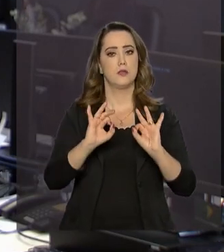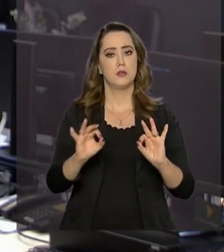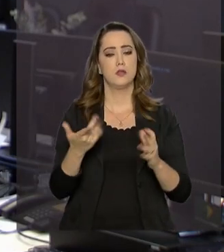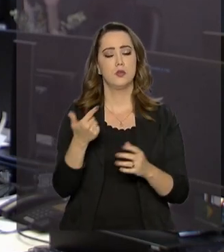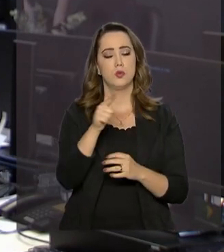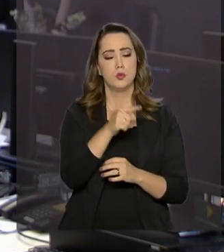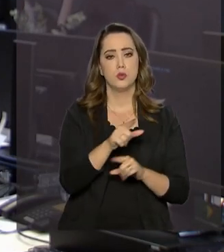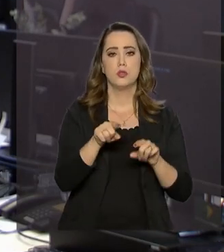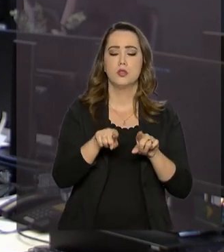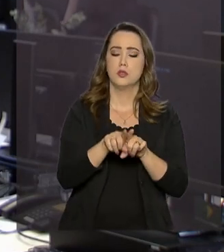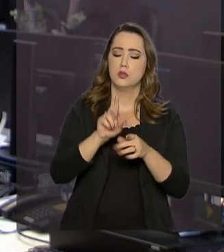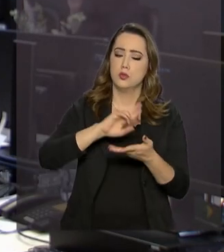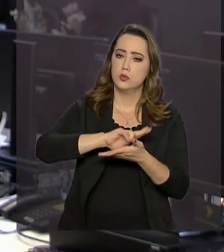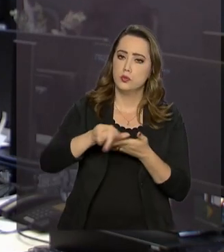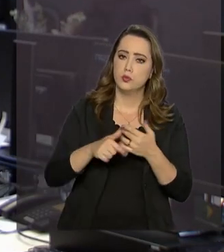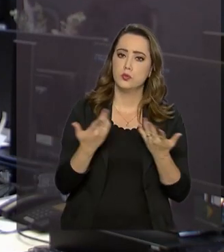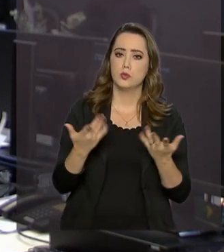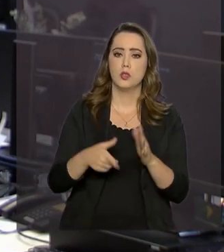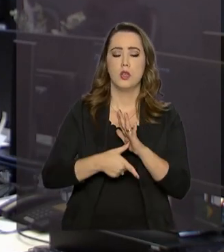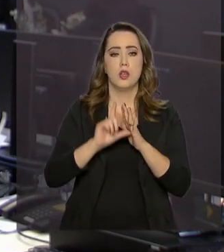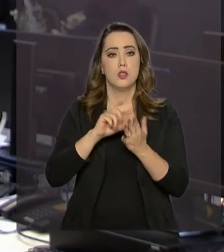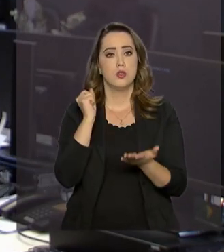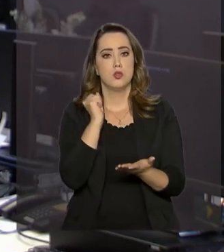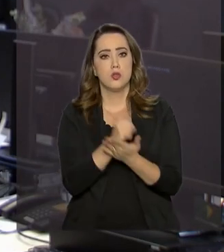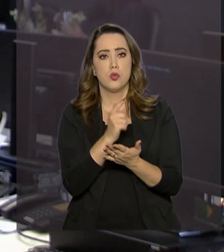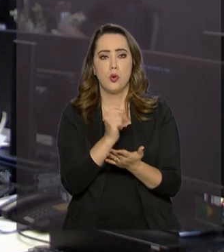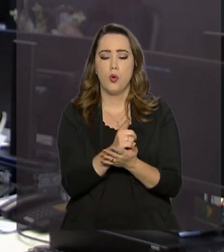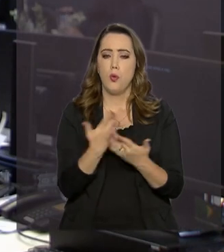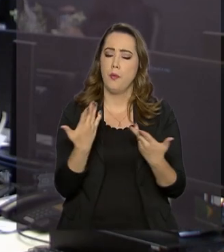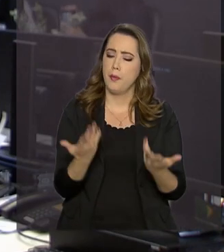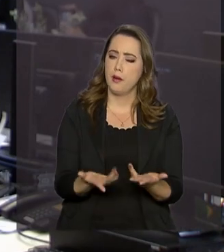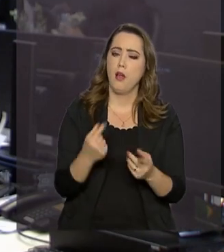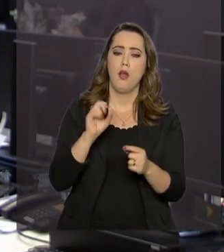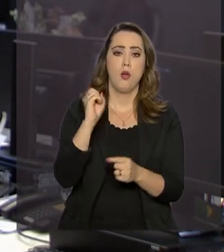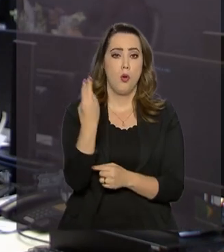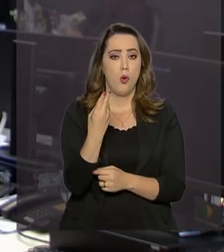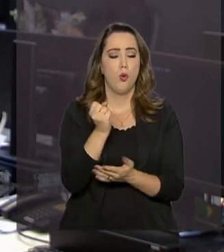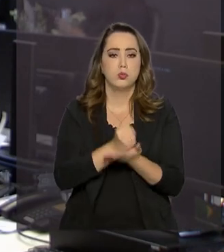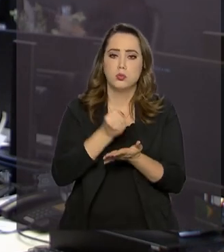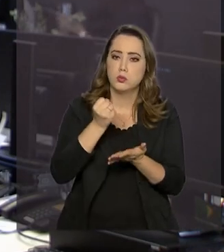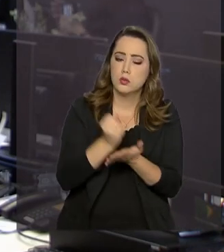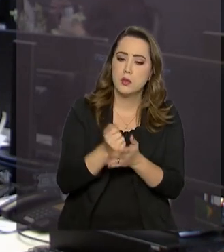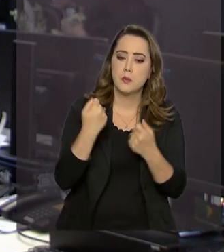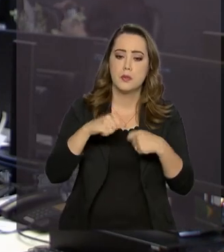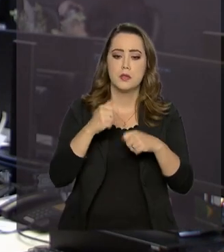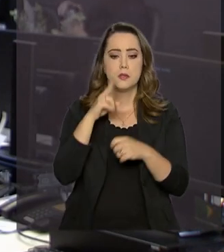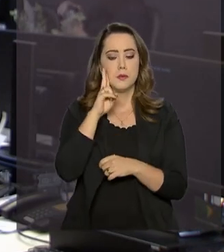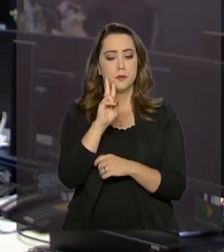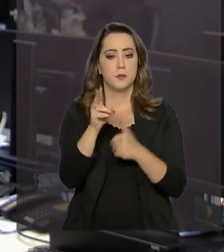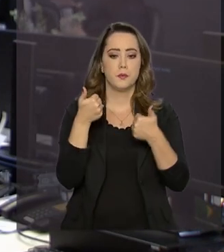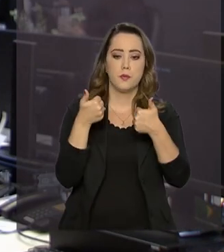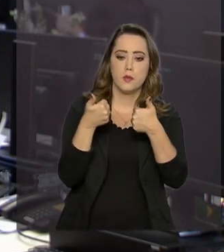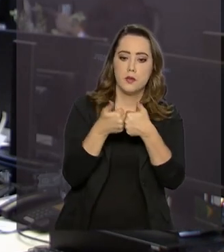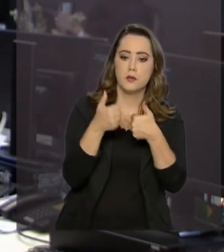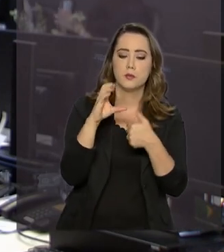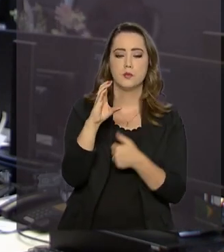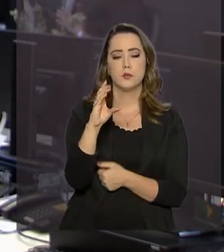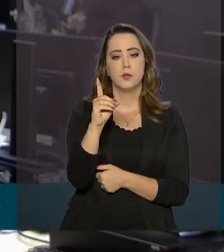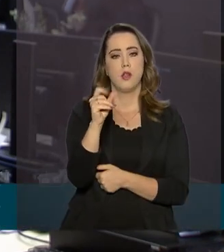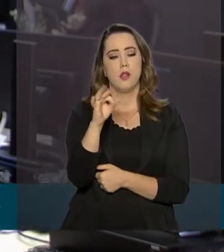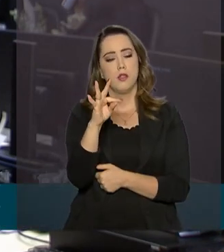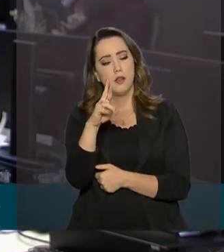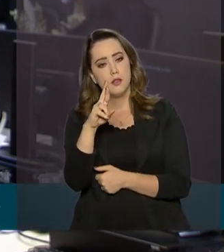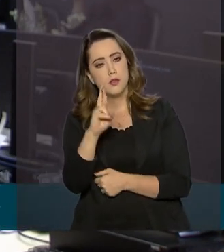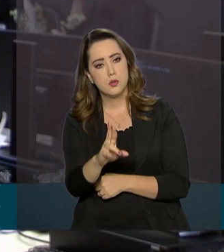outras modalidades. Antes de comprar um pacote ou contratar um fornecedor, os turistas devem consultar o Cadastur no site do